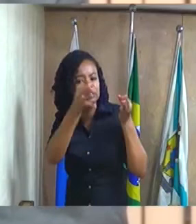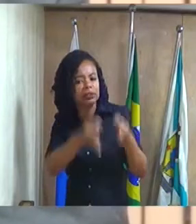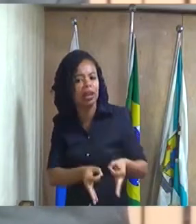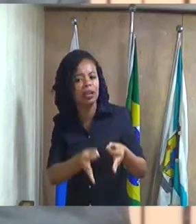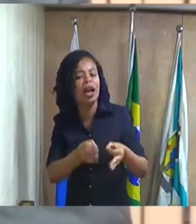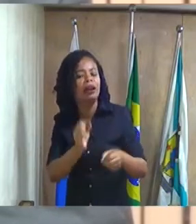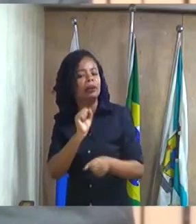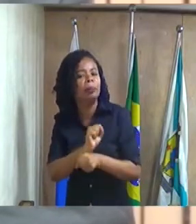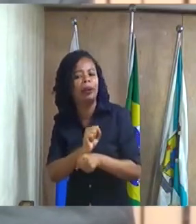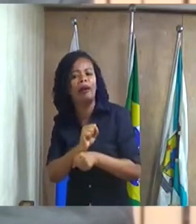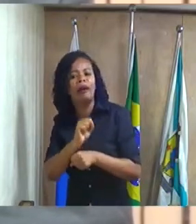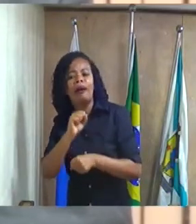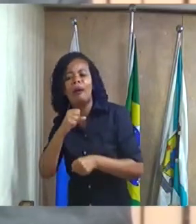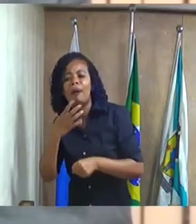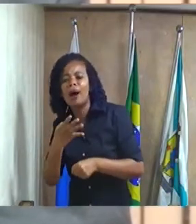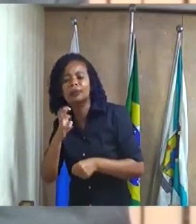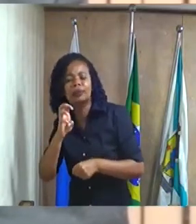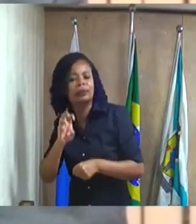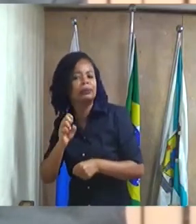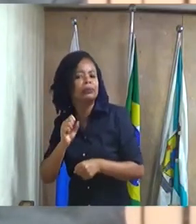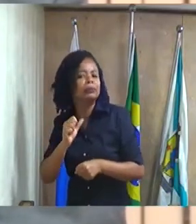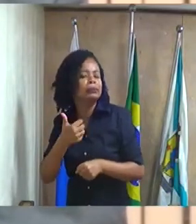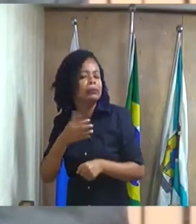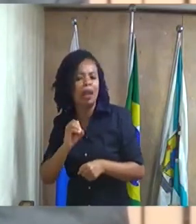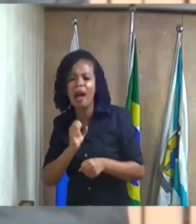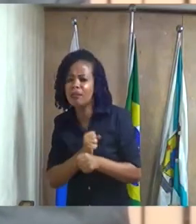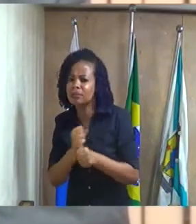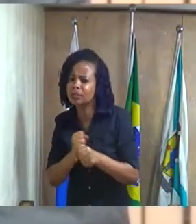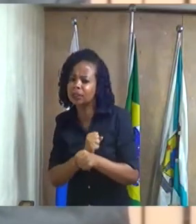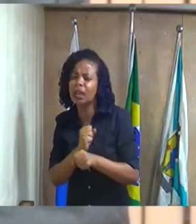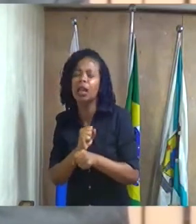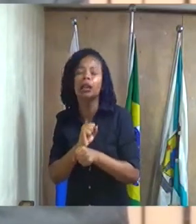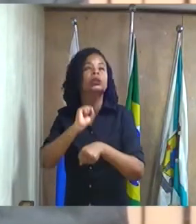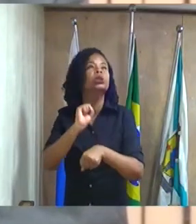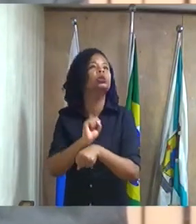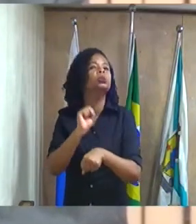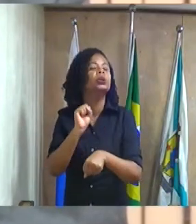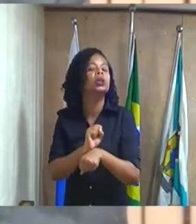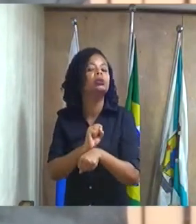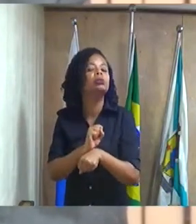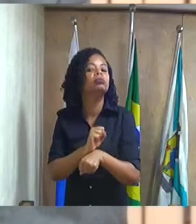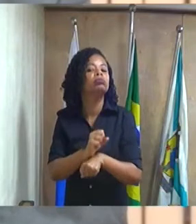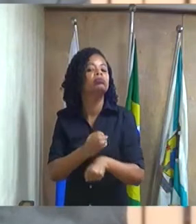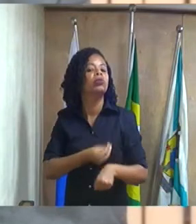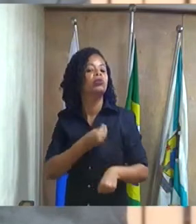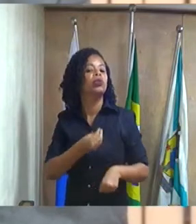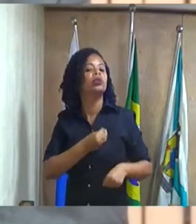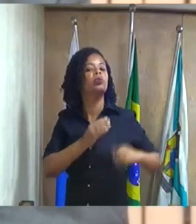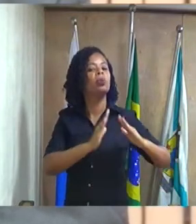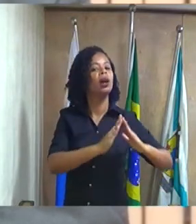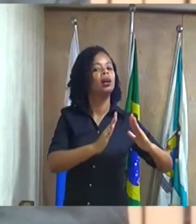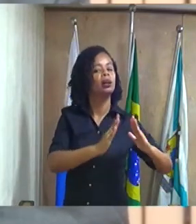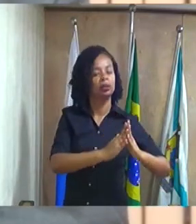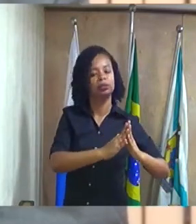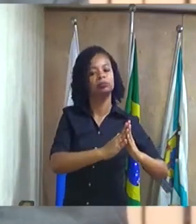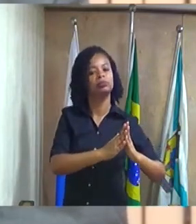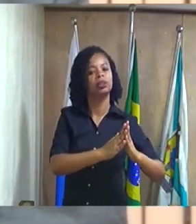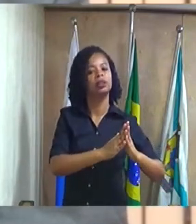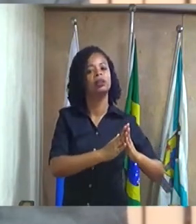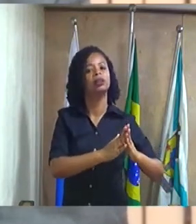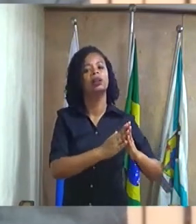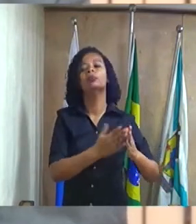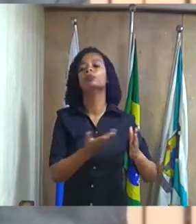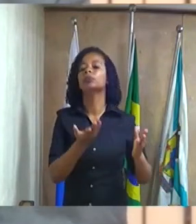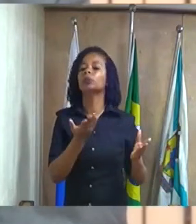quatro cinco dez anos na esperança de ter uma unidade habitacional pelo processo do